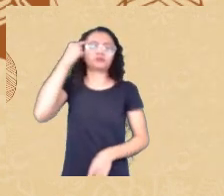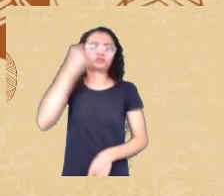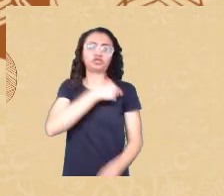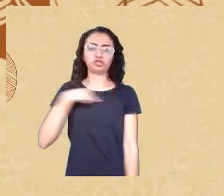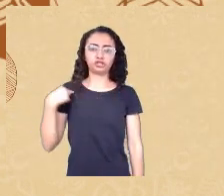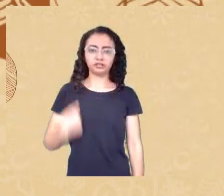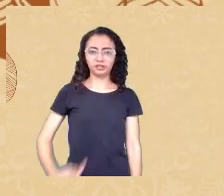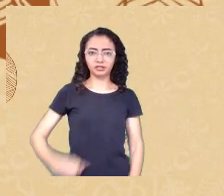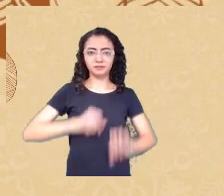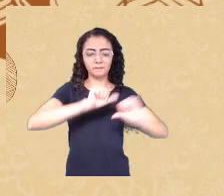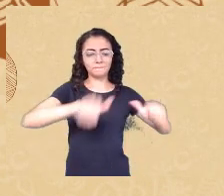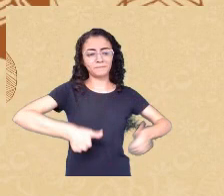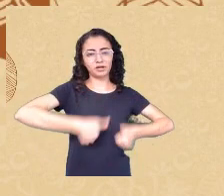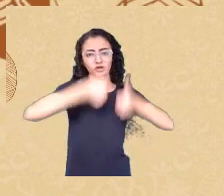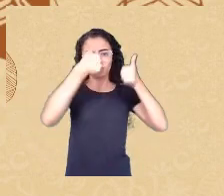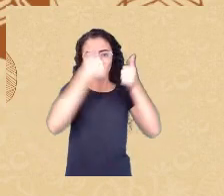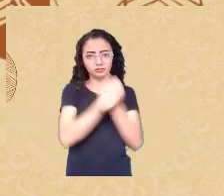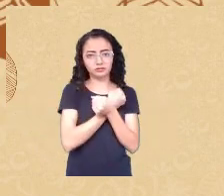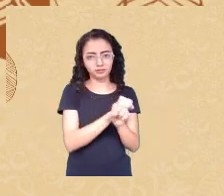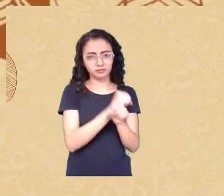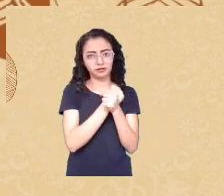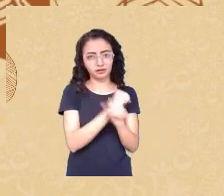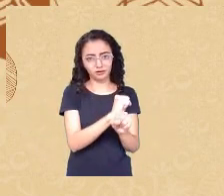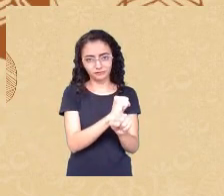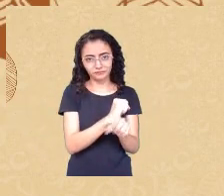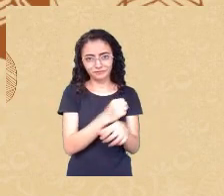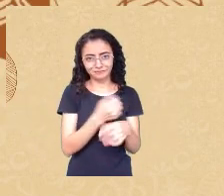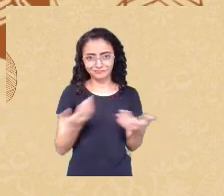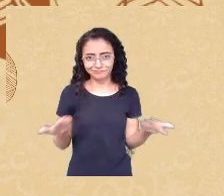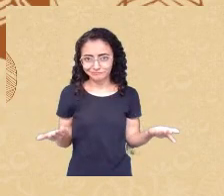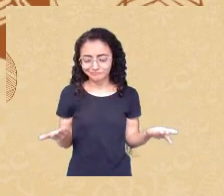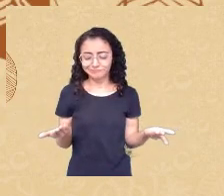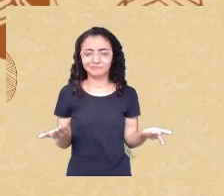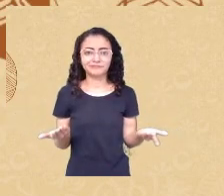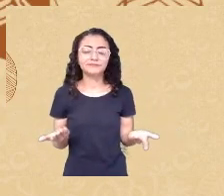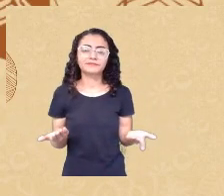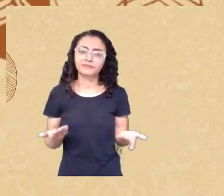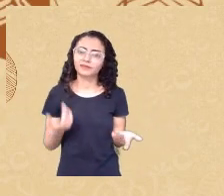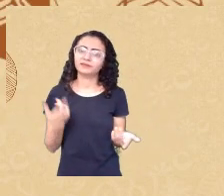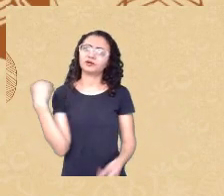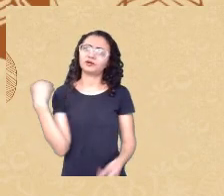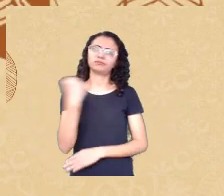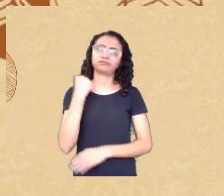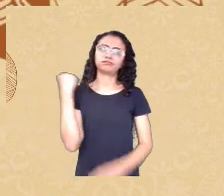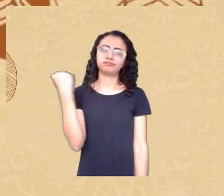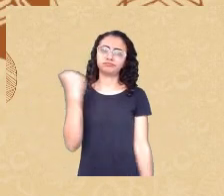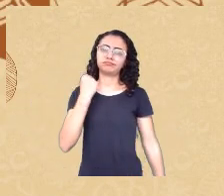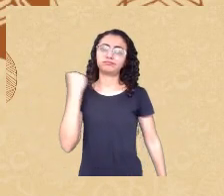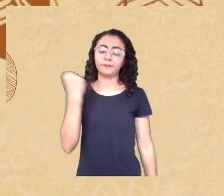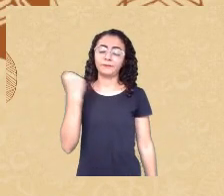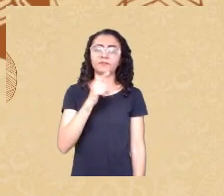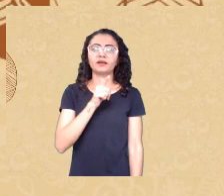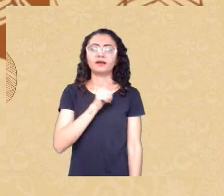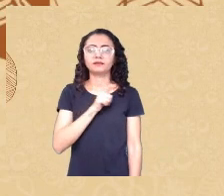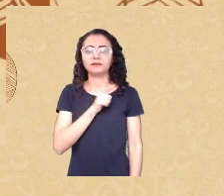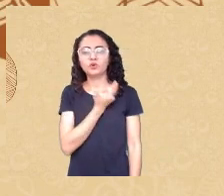etnias diversas etnias então muito muito grave a gente tem outras formas de eugenia